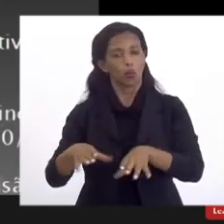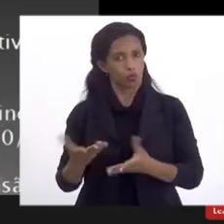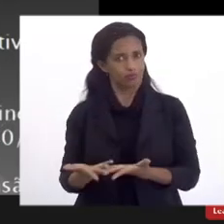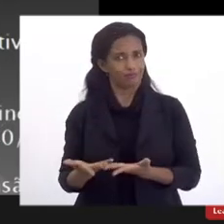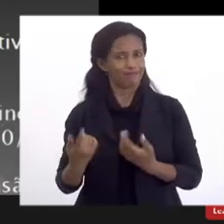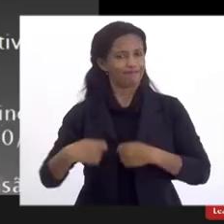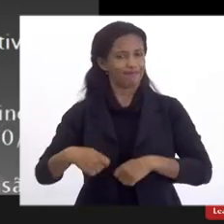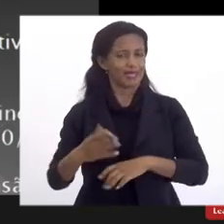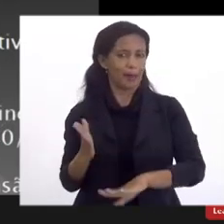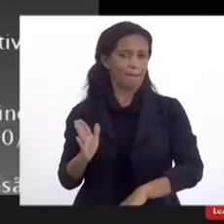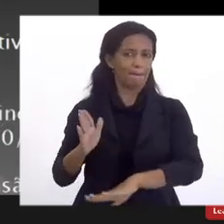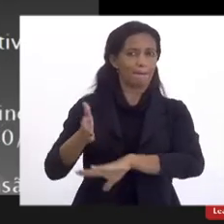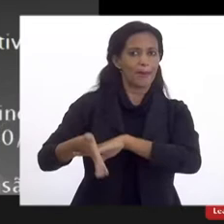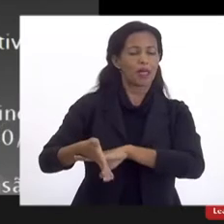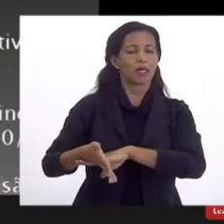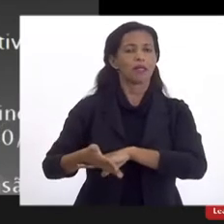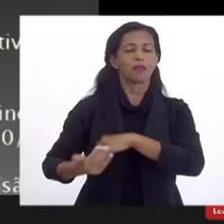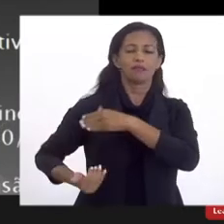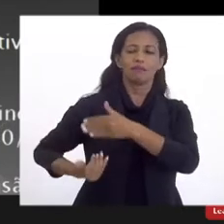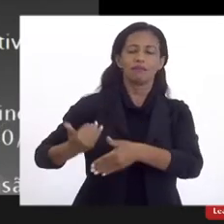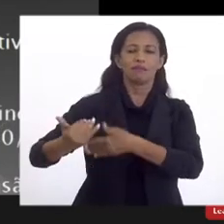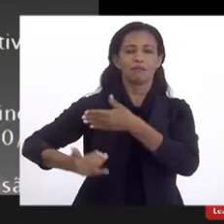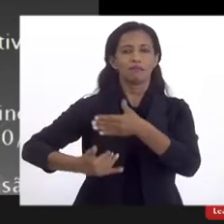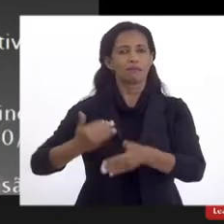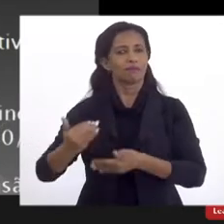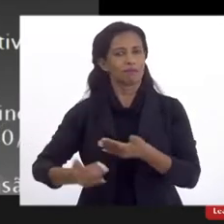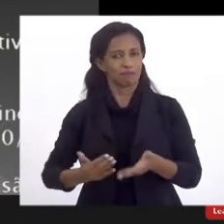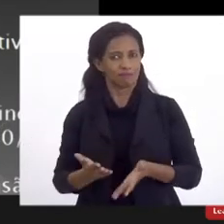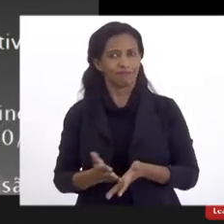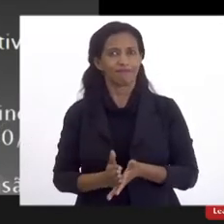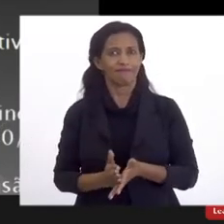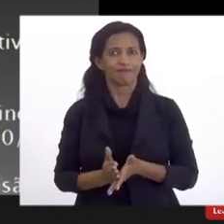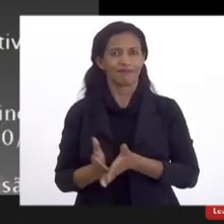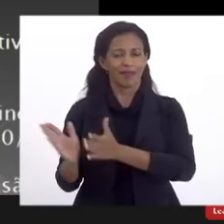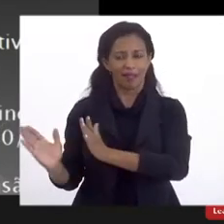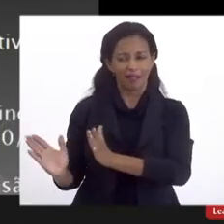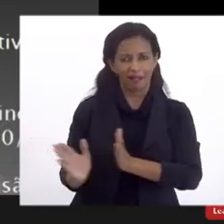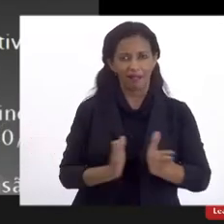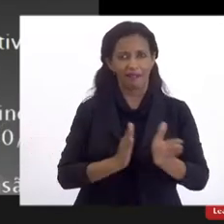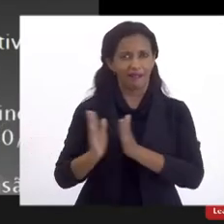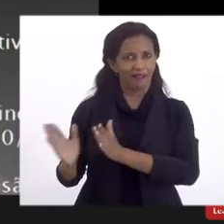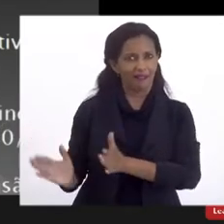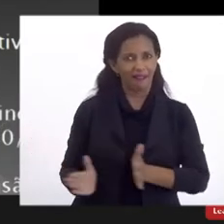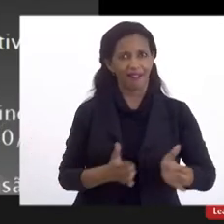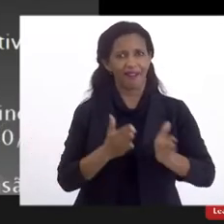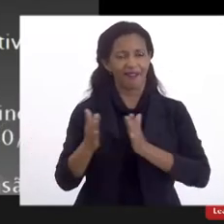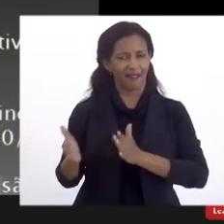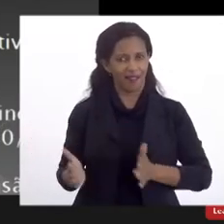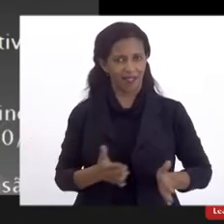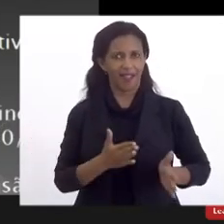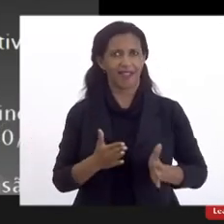então, ingressarem para a carreira do mais, aliás, para aquela carreira que não existe, né, de